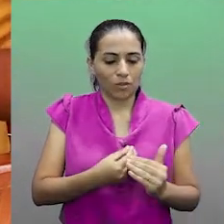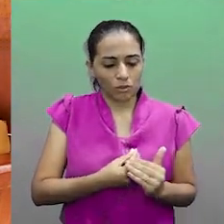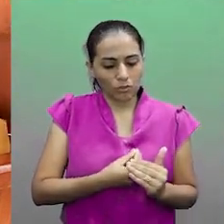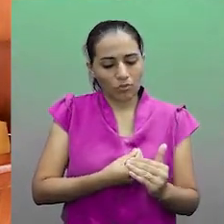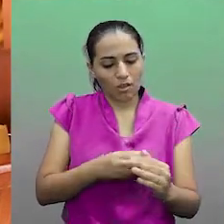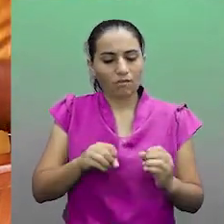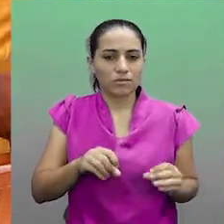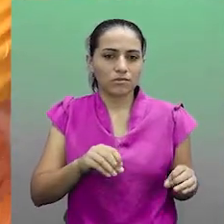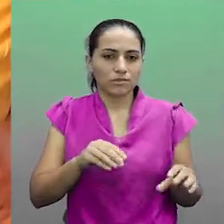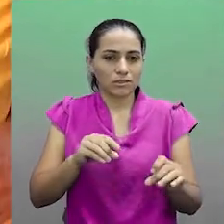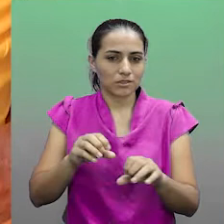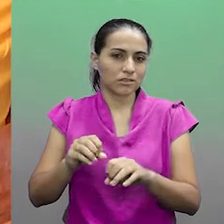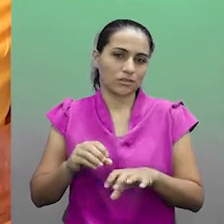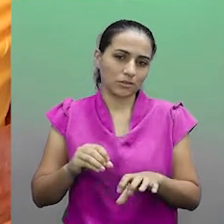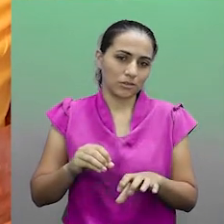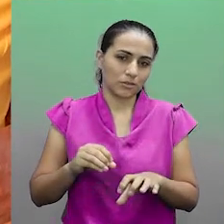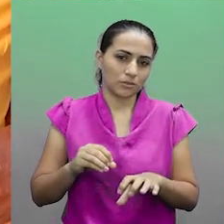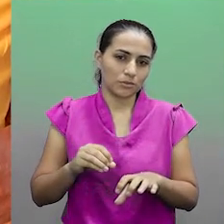a bola para esse filho